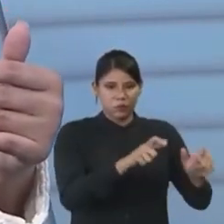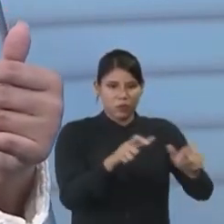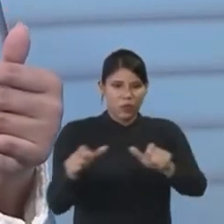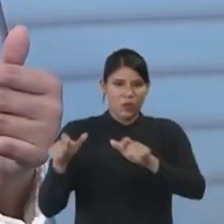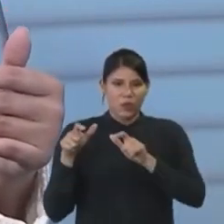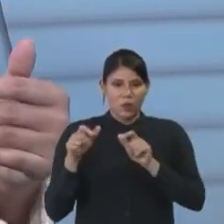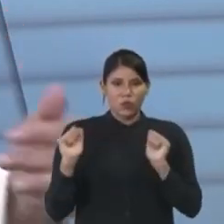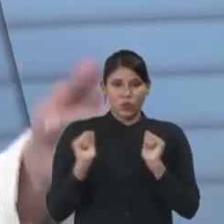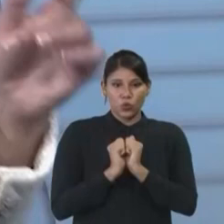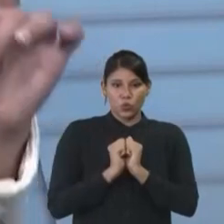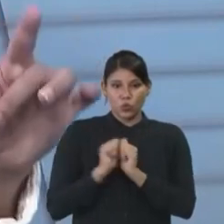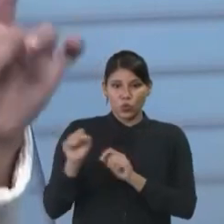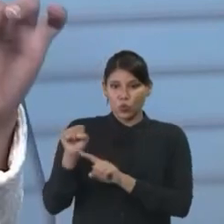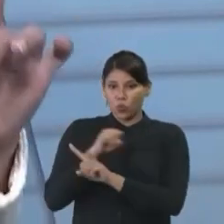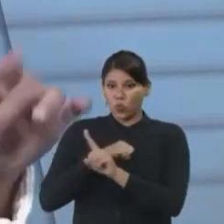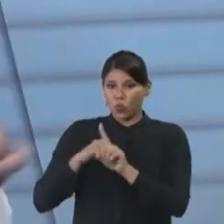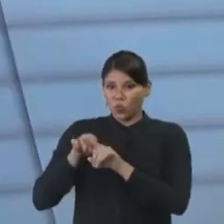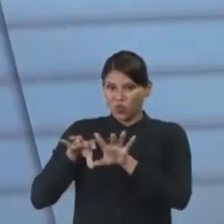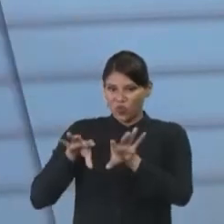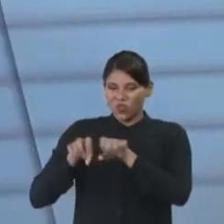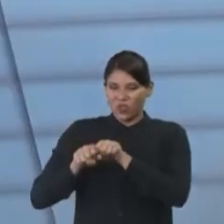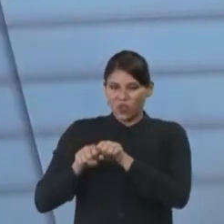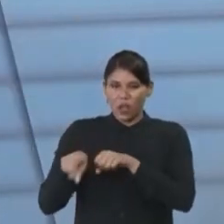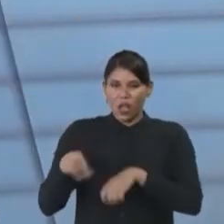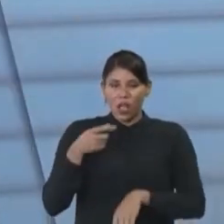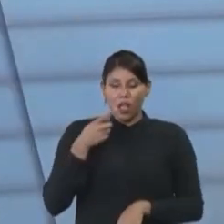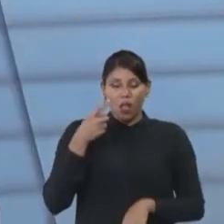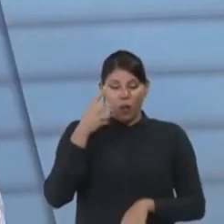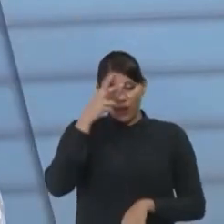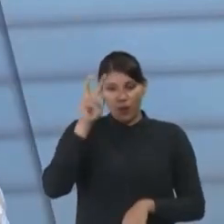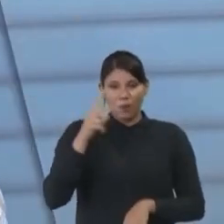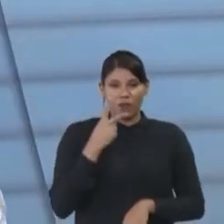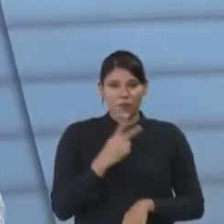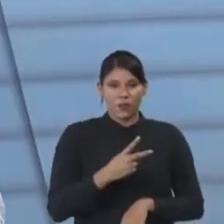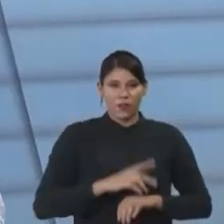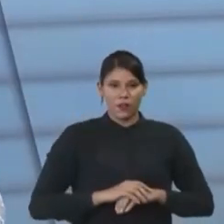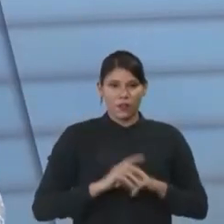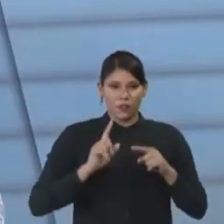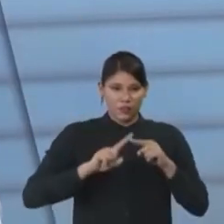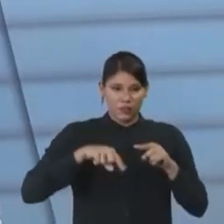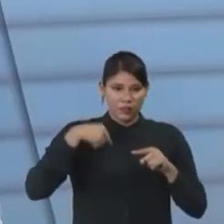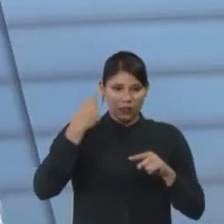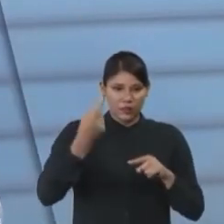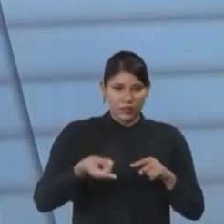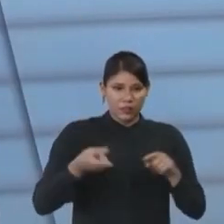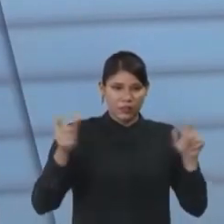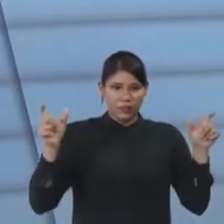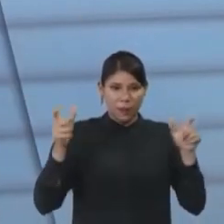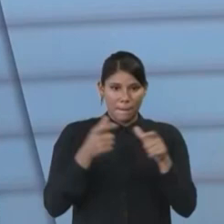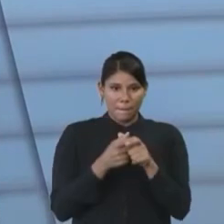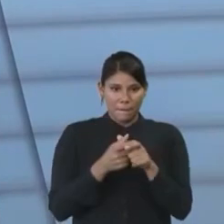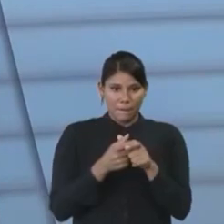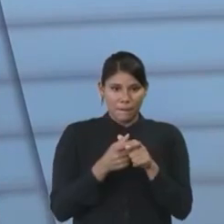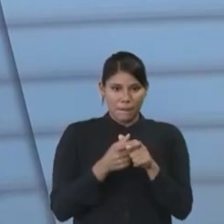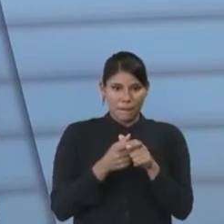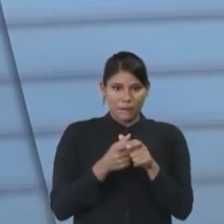sociólogo. E eu me lembro da seguinte crítica. Da próxima vez, menos juridiquês.